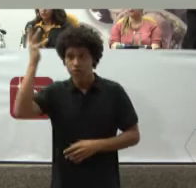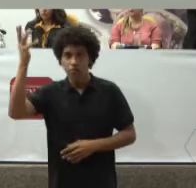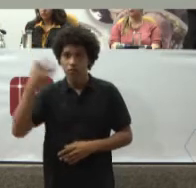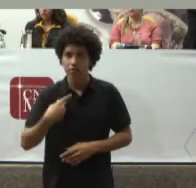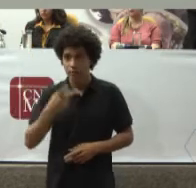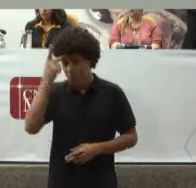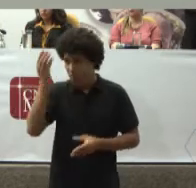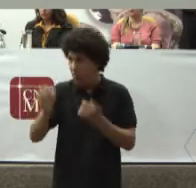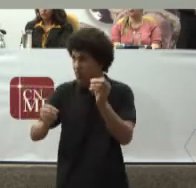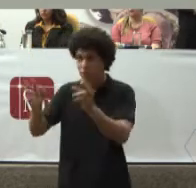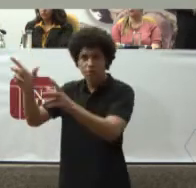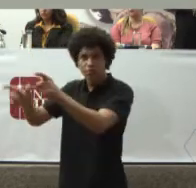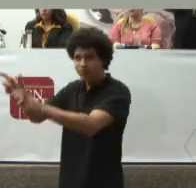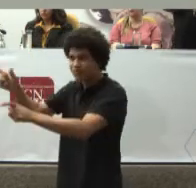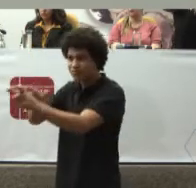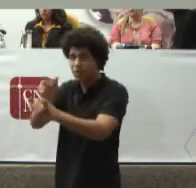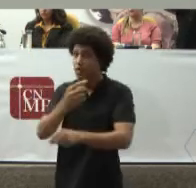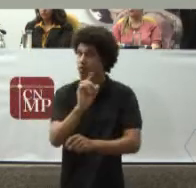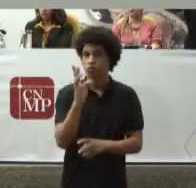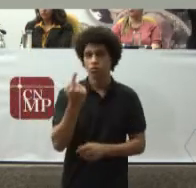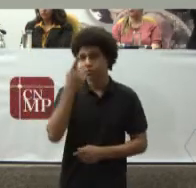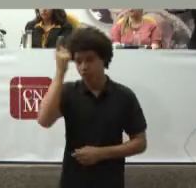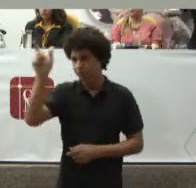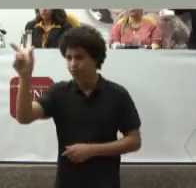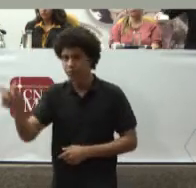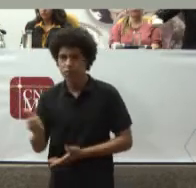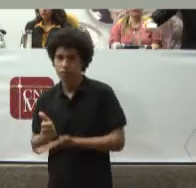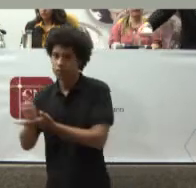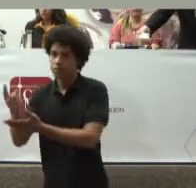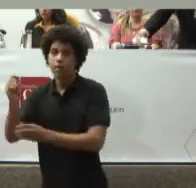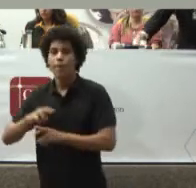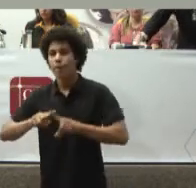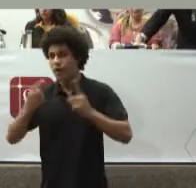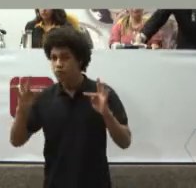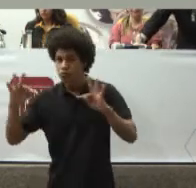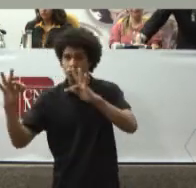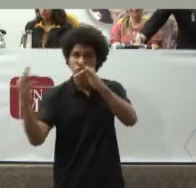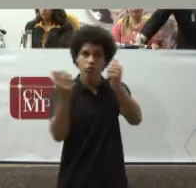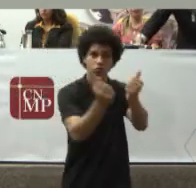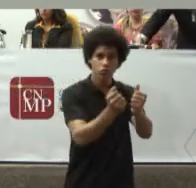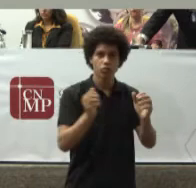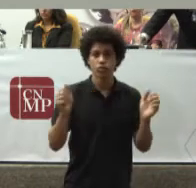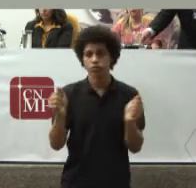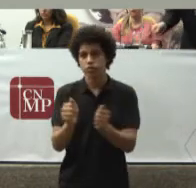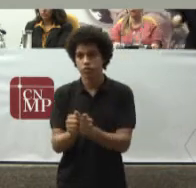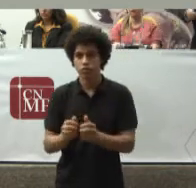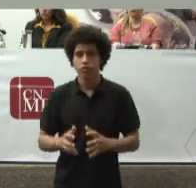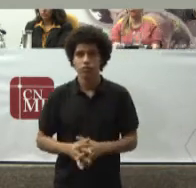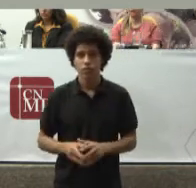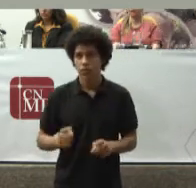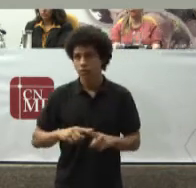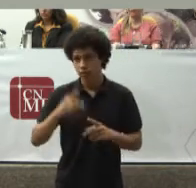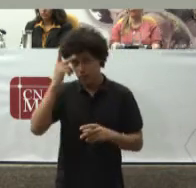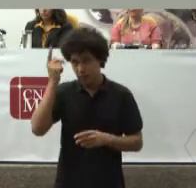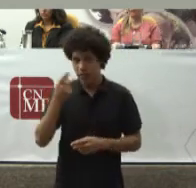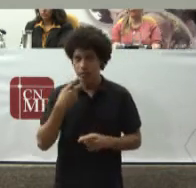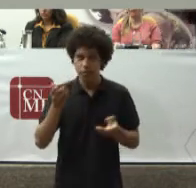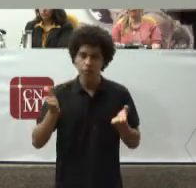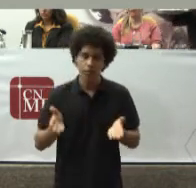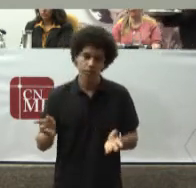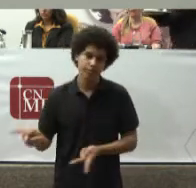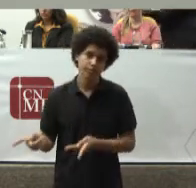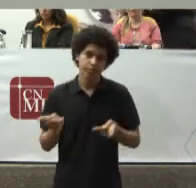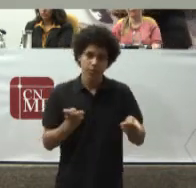demanda Não de modo Individual Mas de modo Coletivo Eu assinalo a presença Da minha mestre Lenir